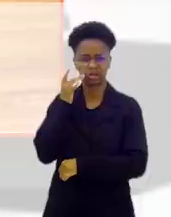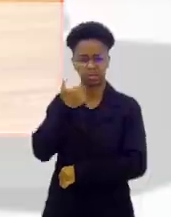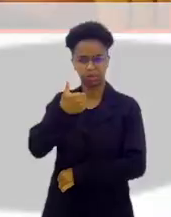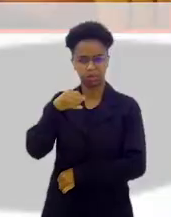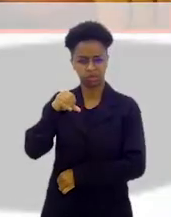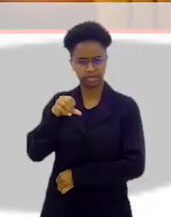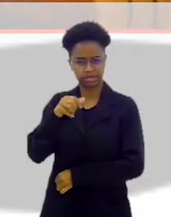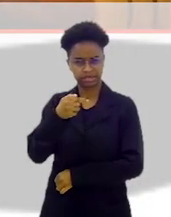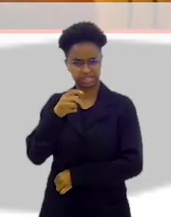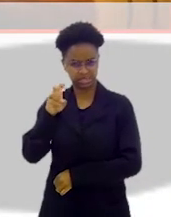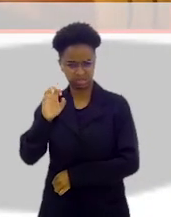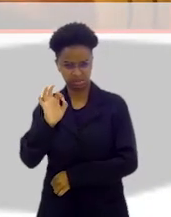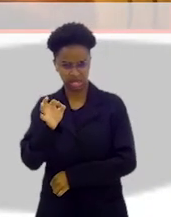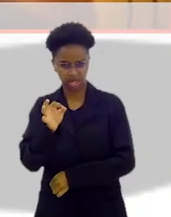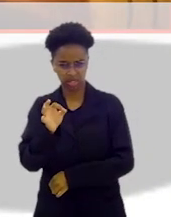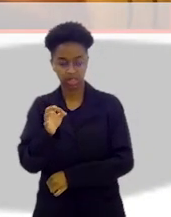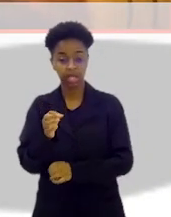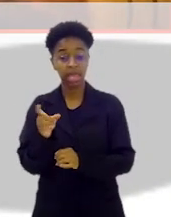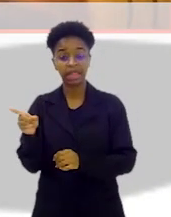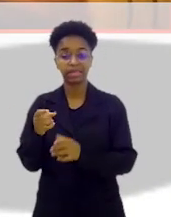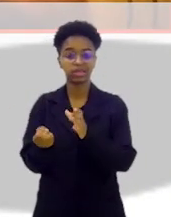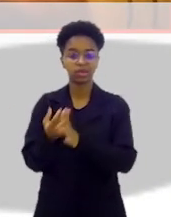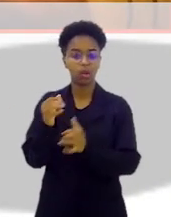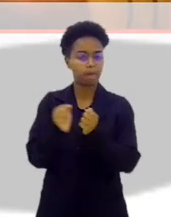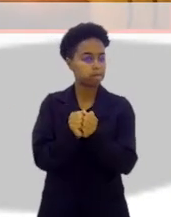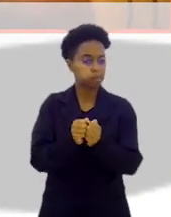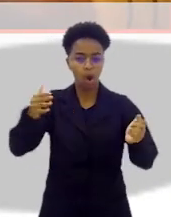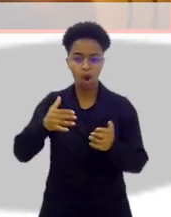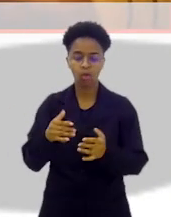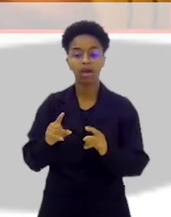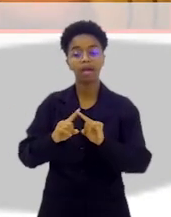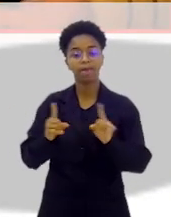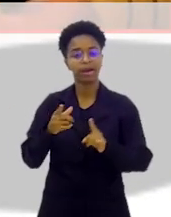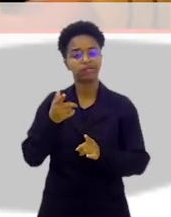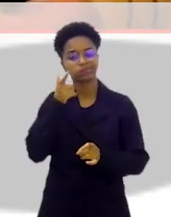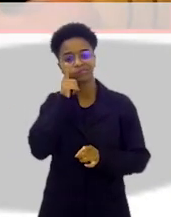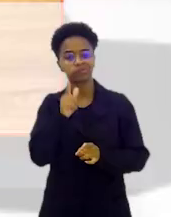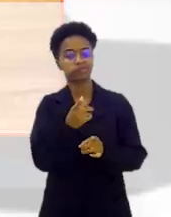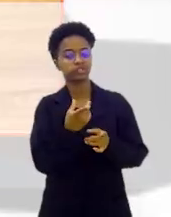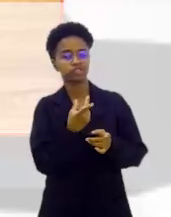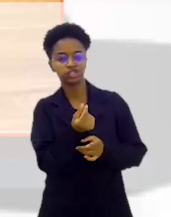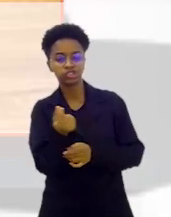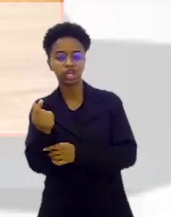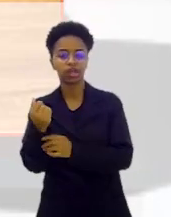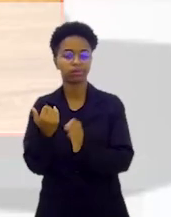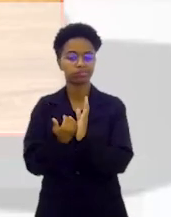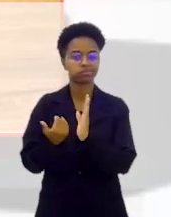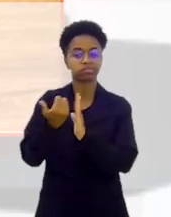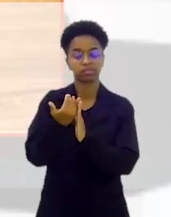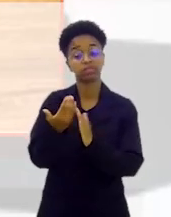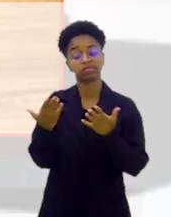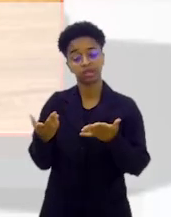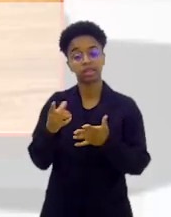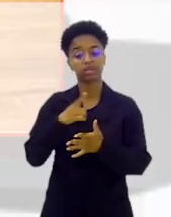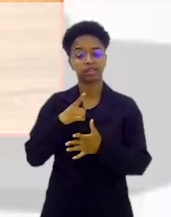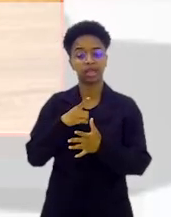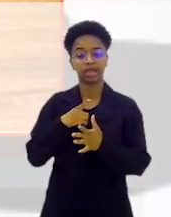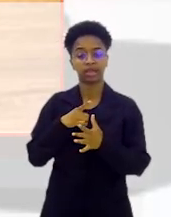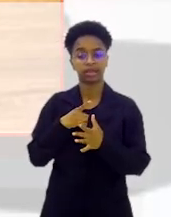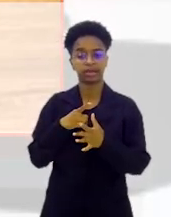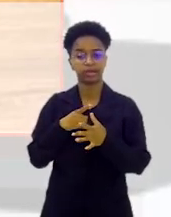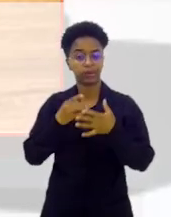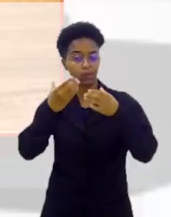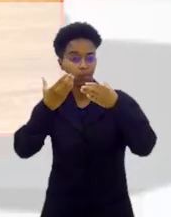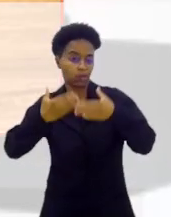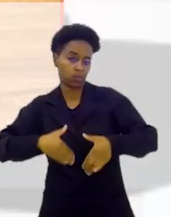se não me engano, não foi? Ele foi o inventor da dinamite e milionário que ficou, deixou esse legado, querendo